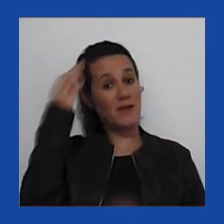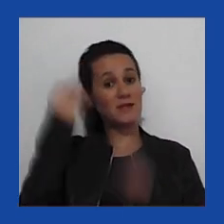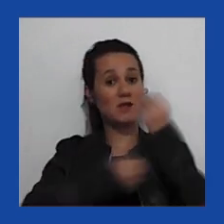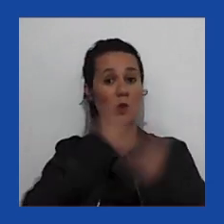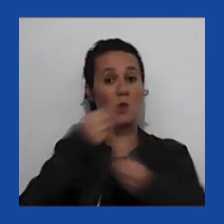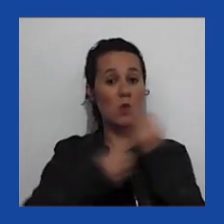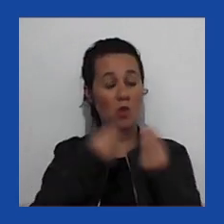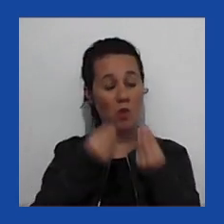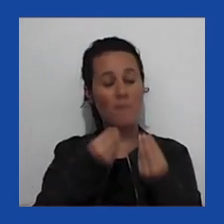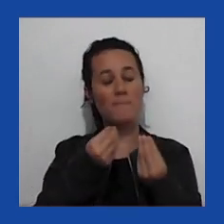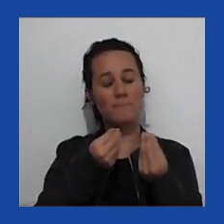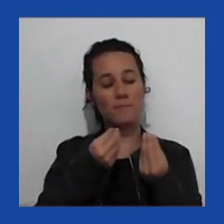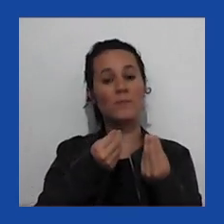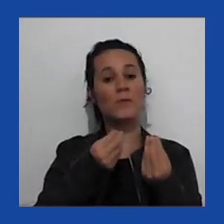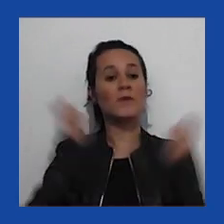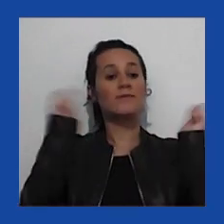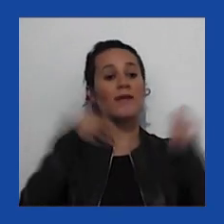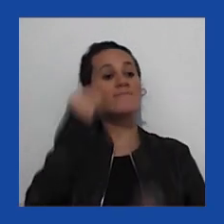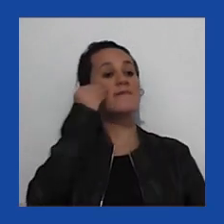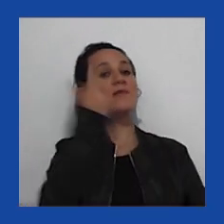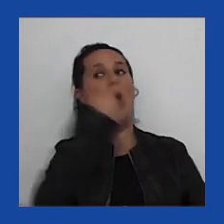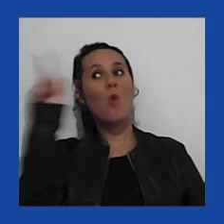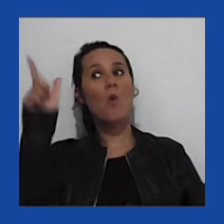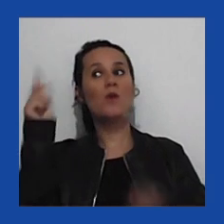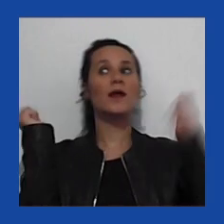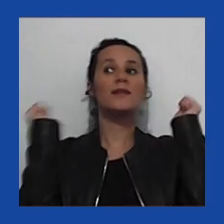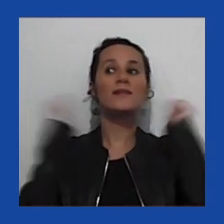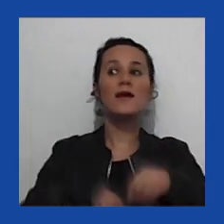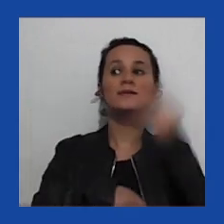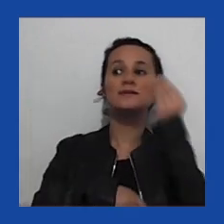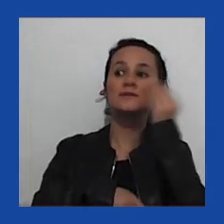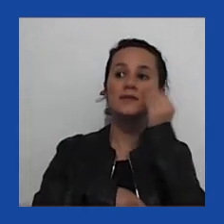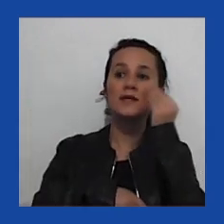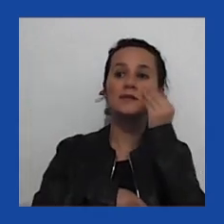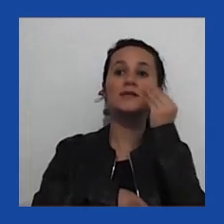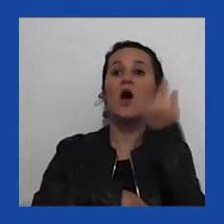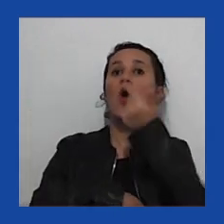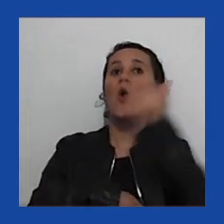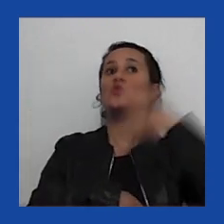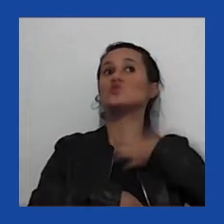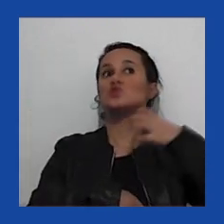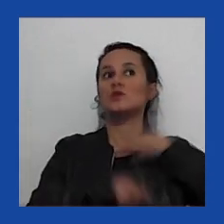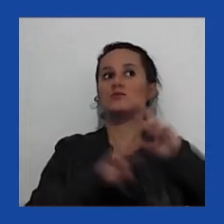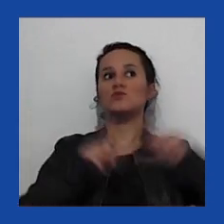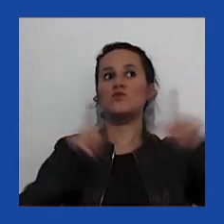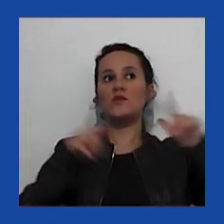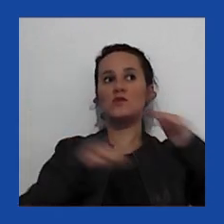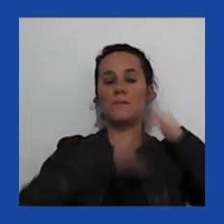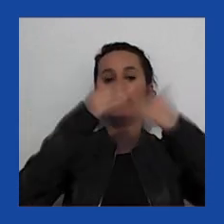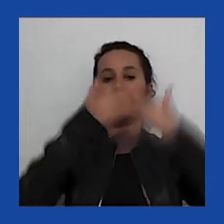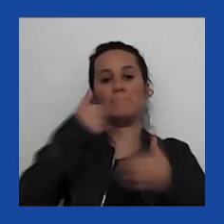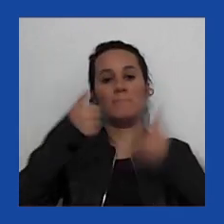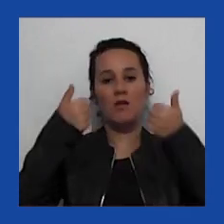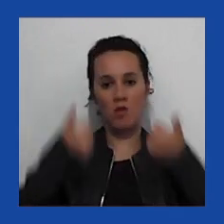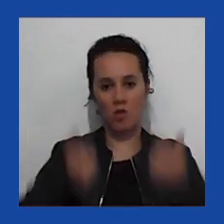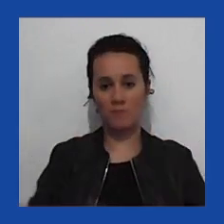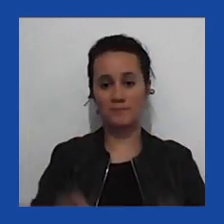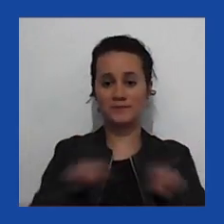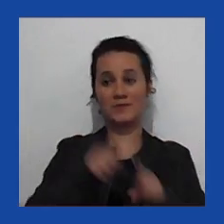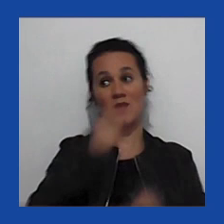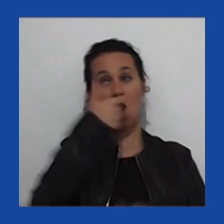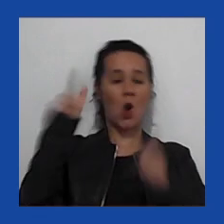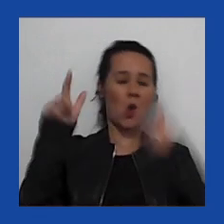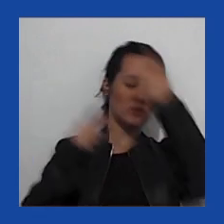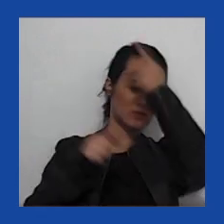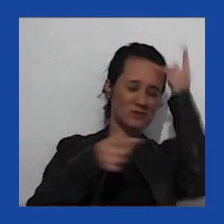alternativas e pensar na possibilidade de um sistema tributário mais progressista. Para outros analistas,